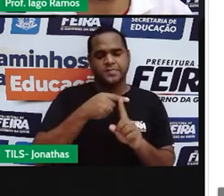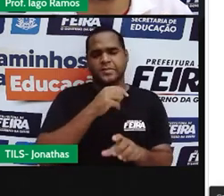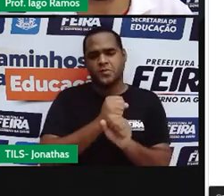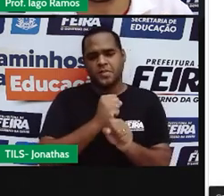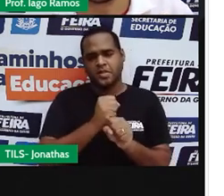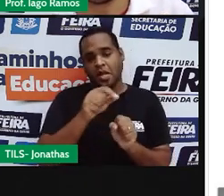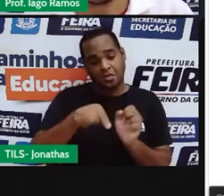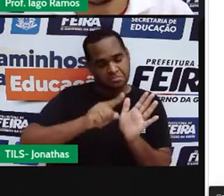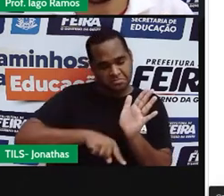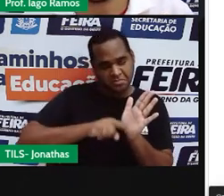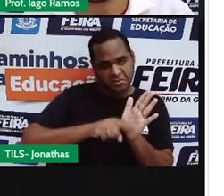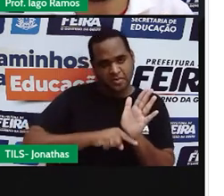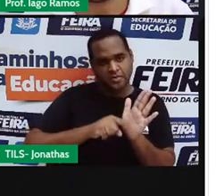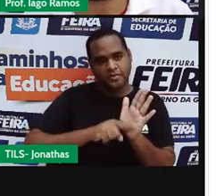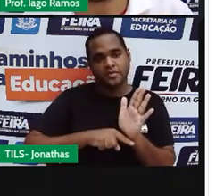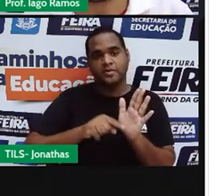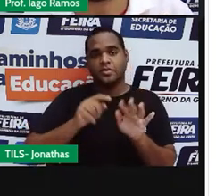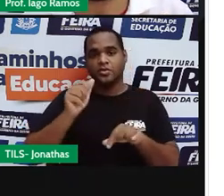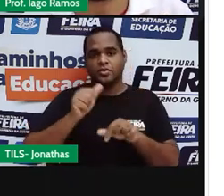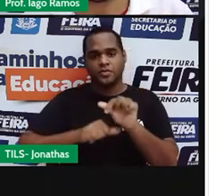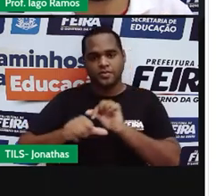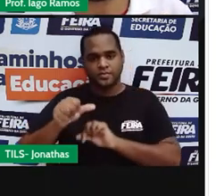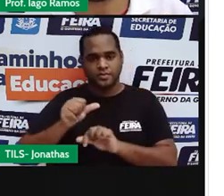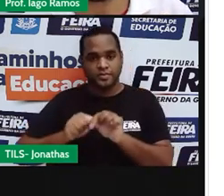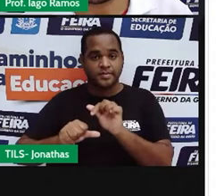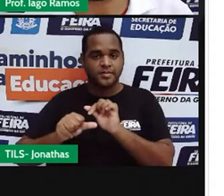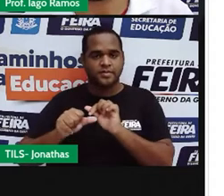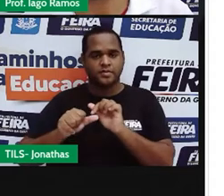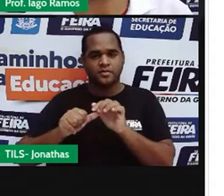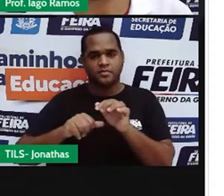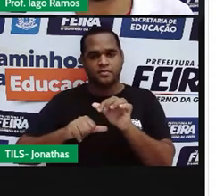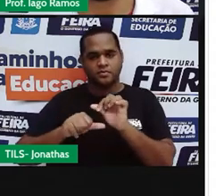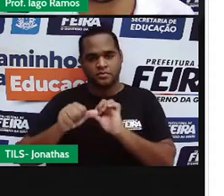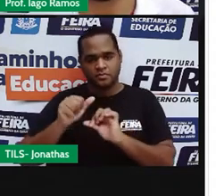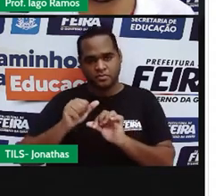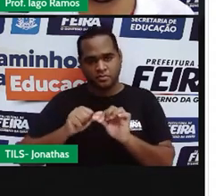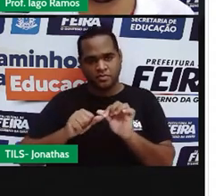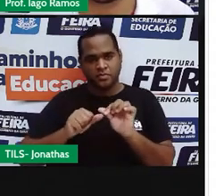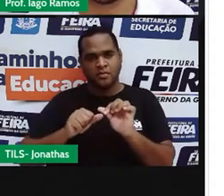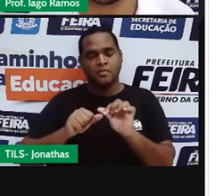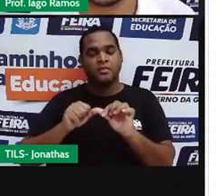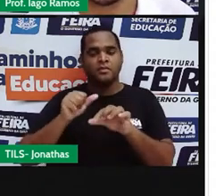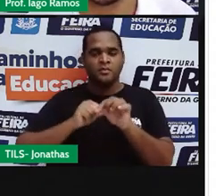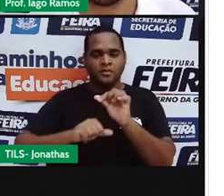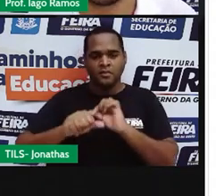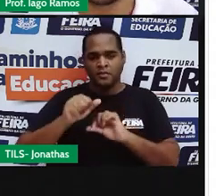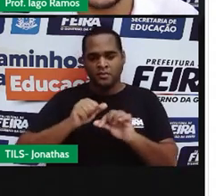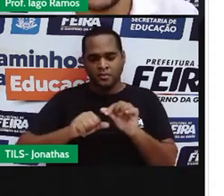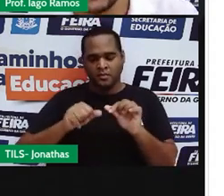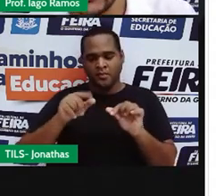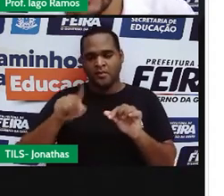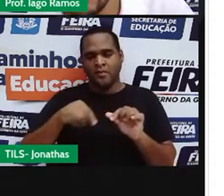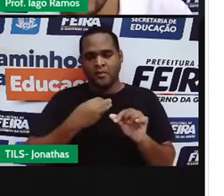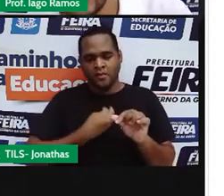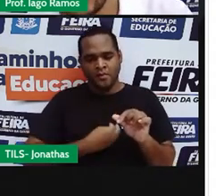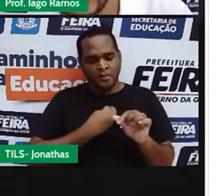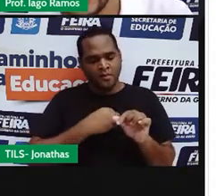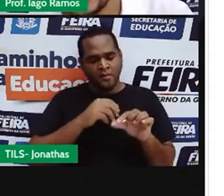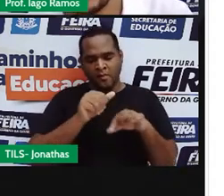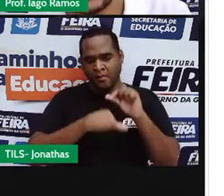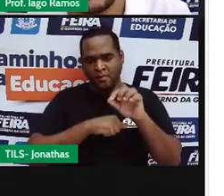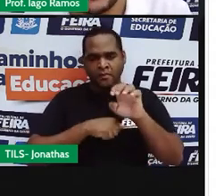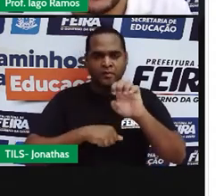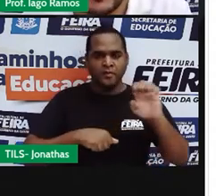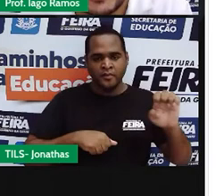negativo, ele vinha para a esquerda, quando somava um número negativo. Bom, se quando eu somava um número